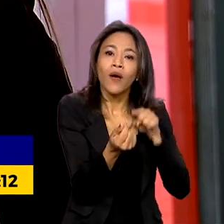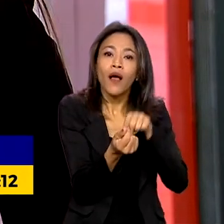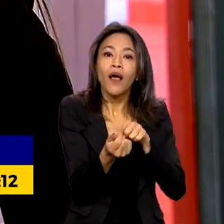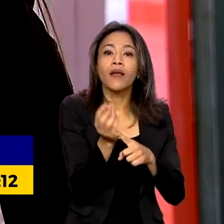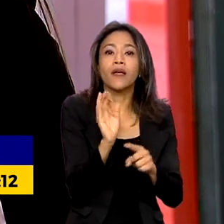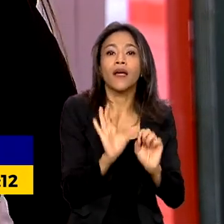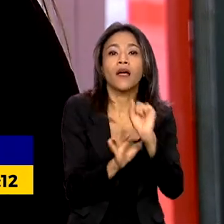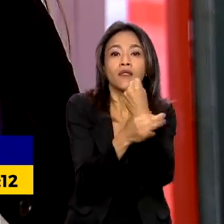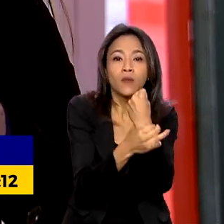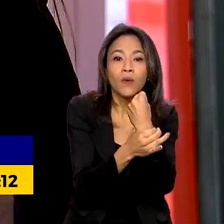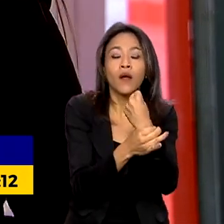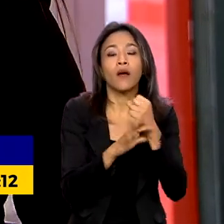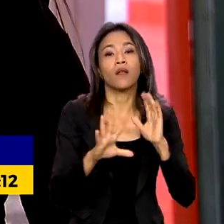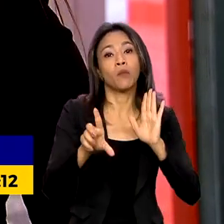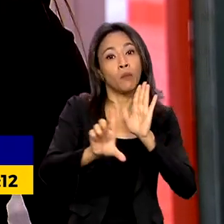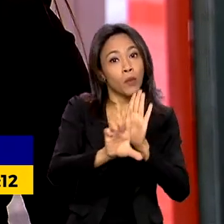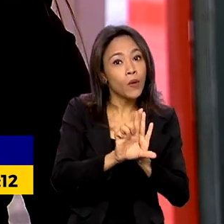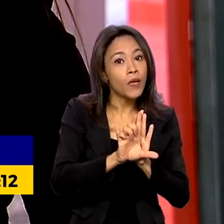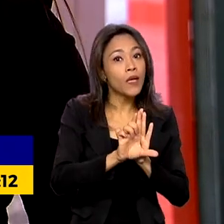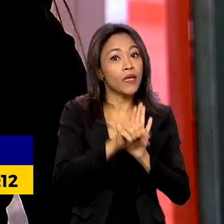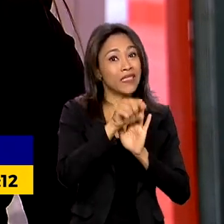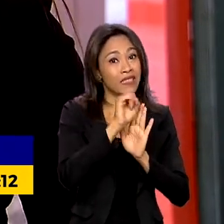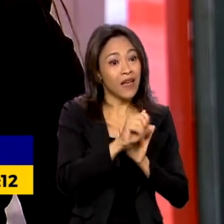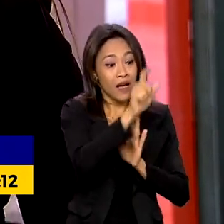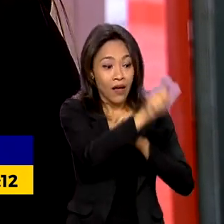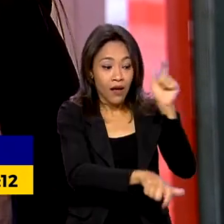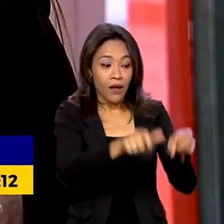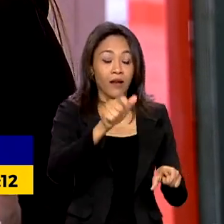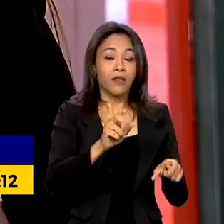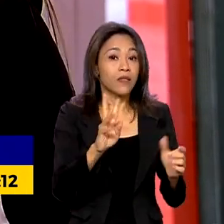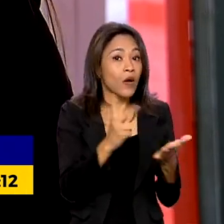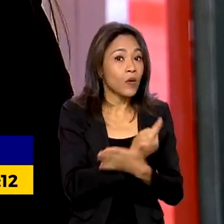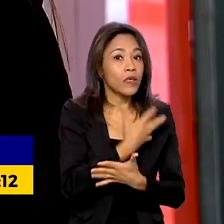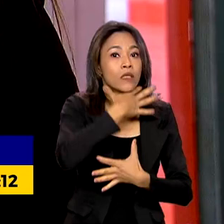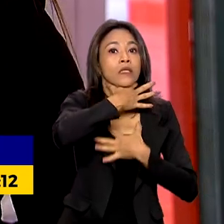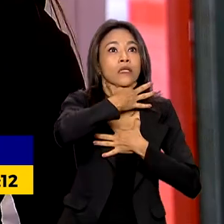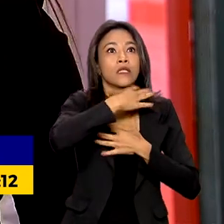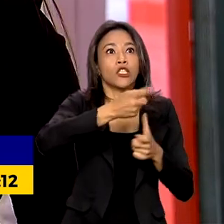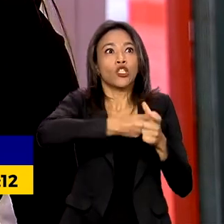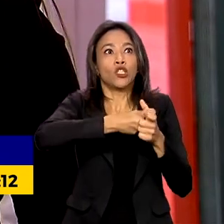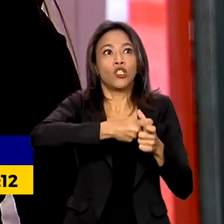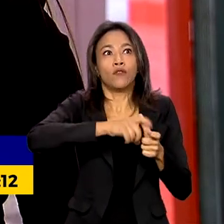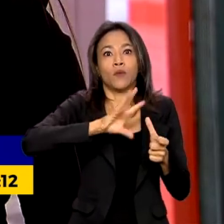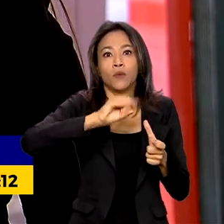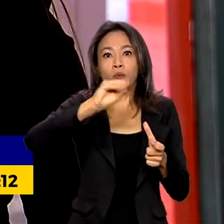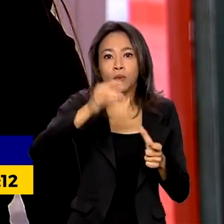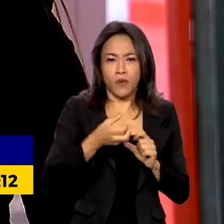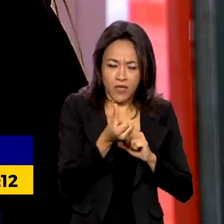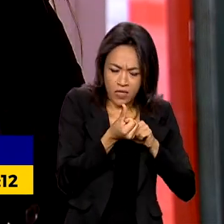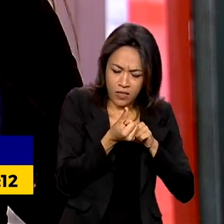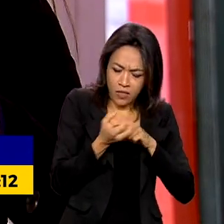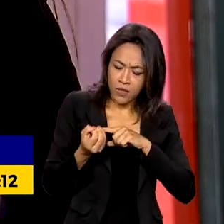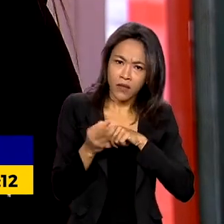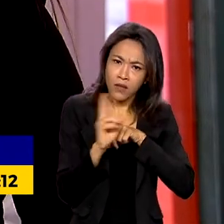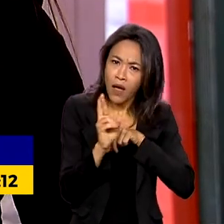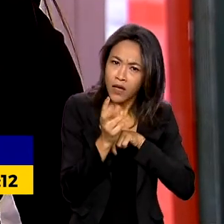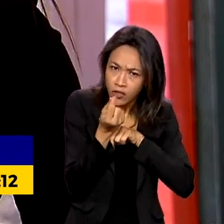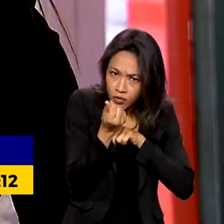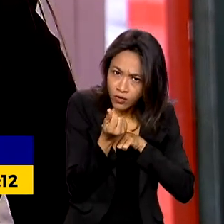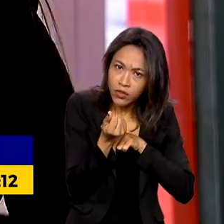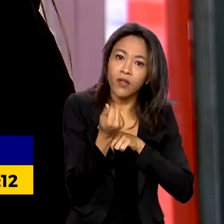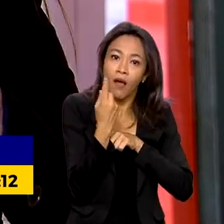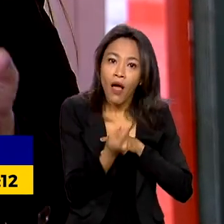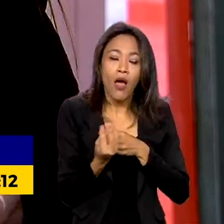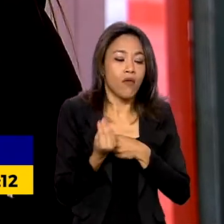protegida por lei em casos de superendividamento. Ou seja, essa fatia de R$ 600, destinada às